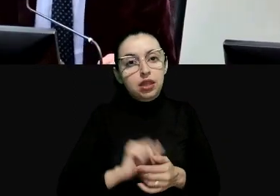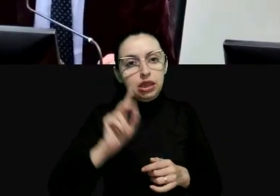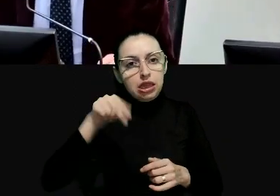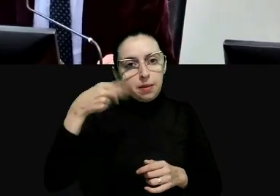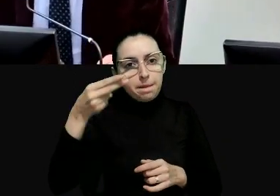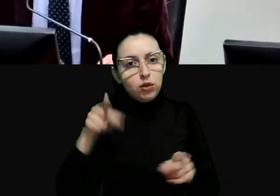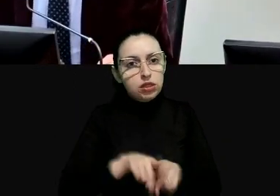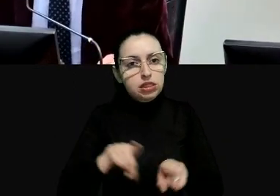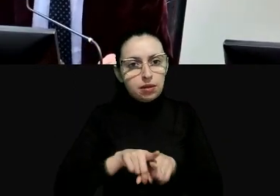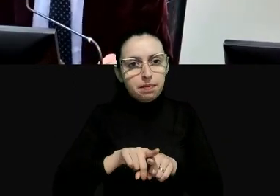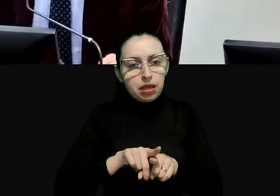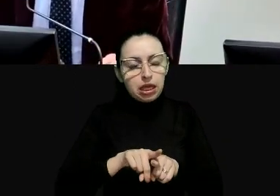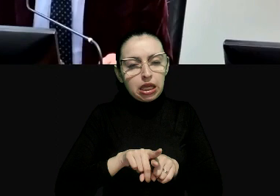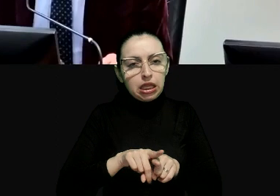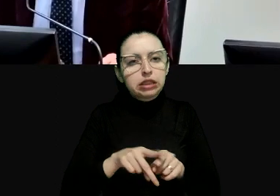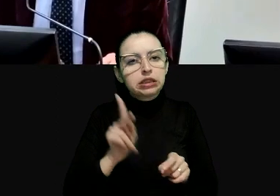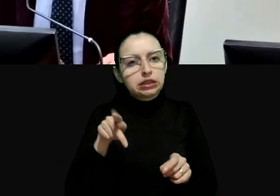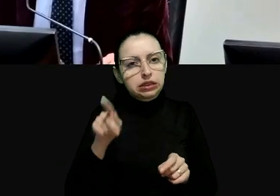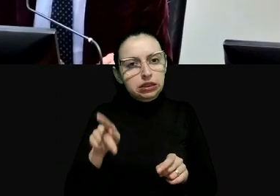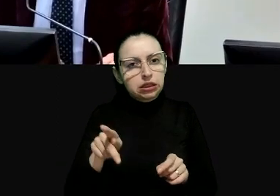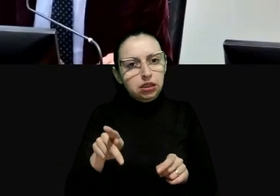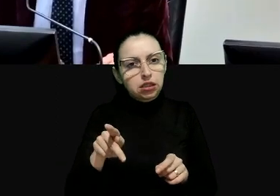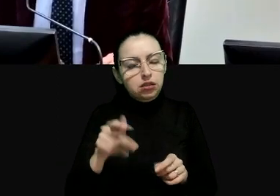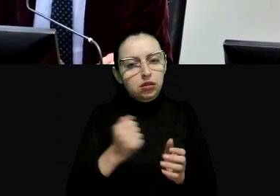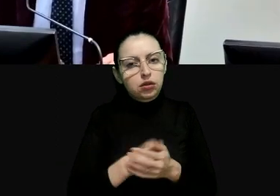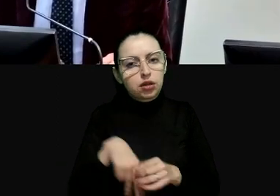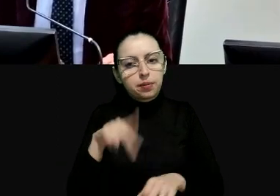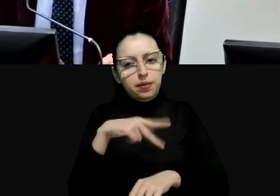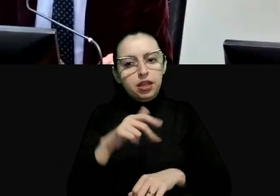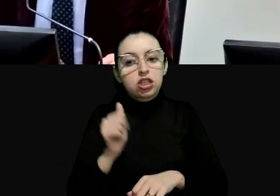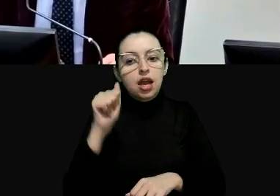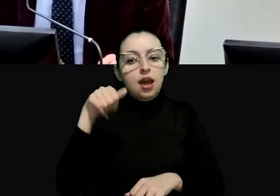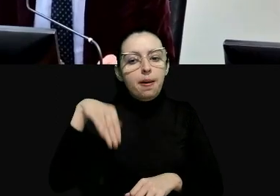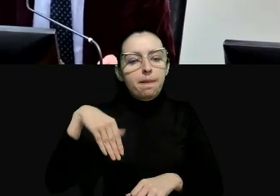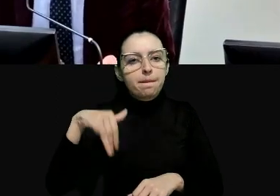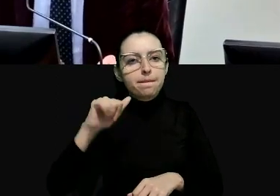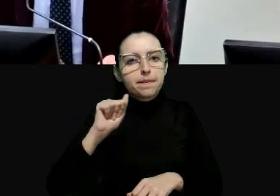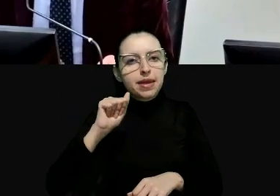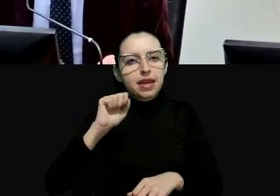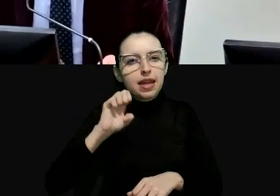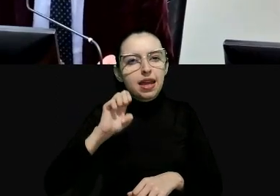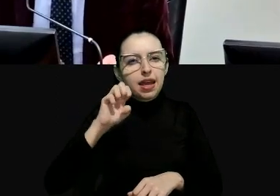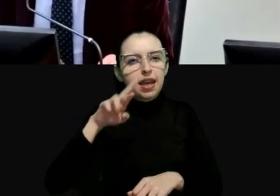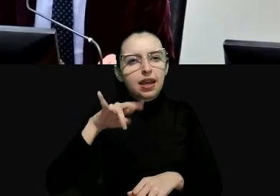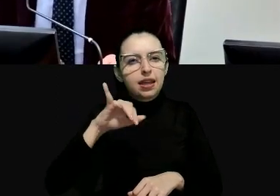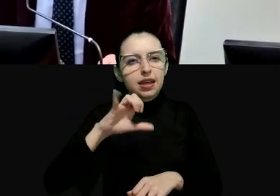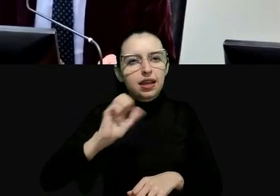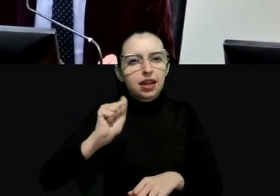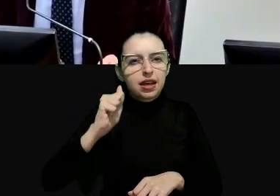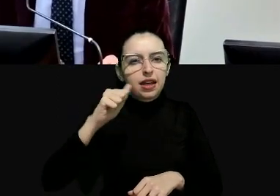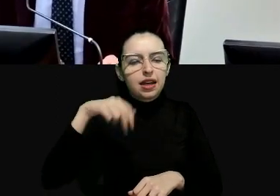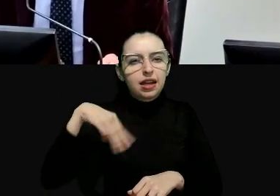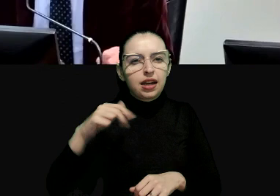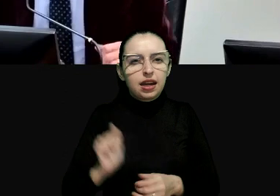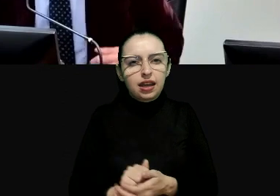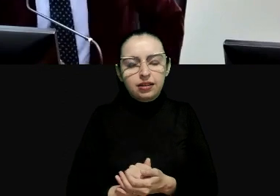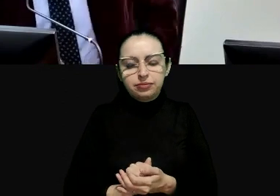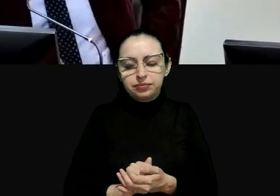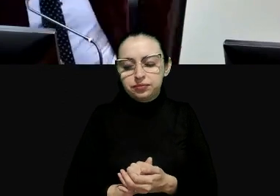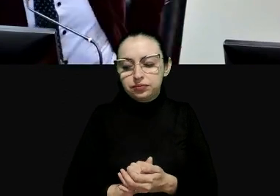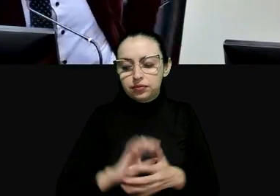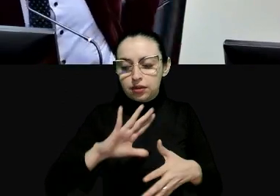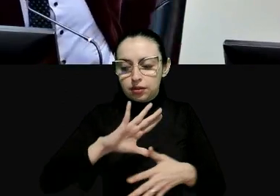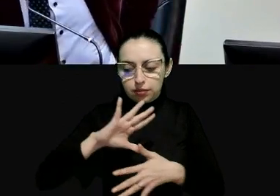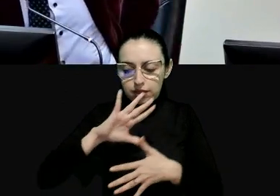depois também segue a corte intermeritana este este desarrollo